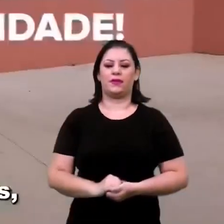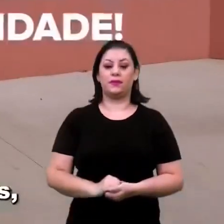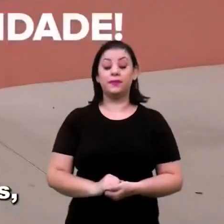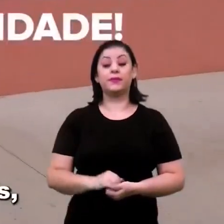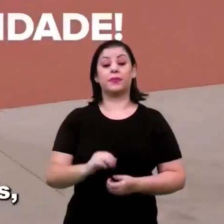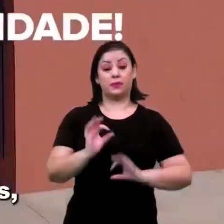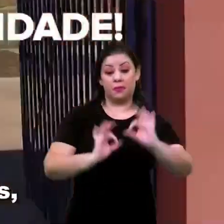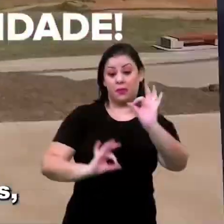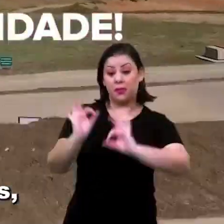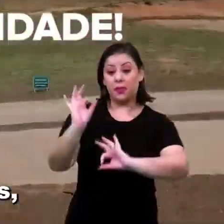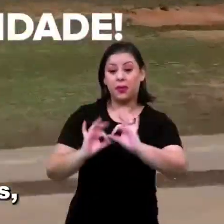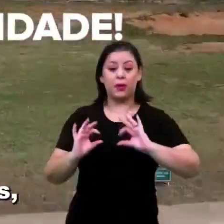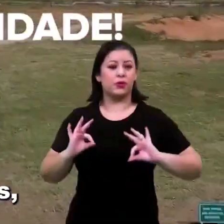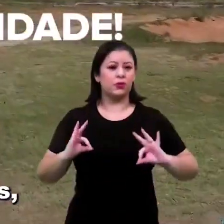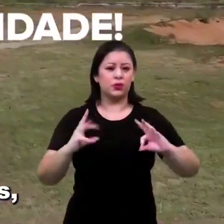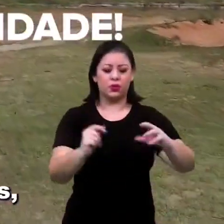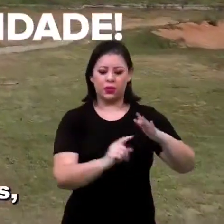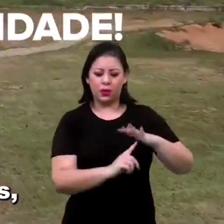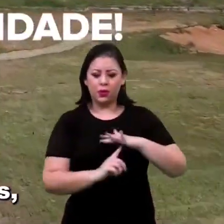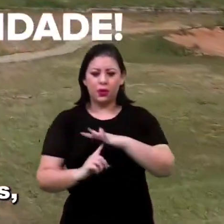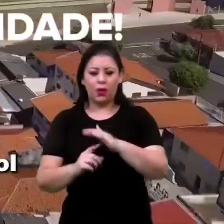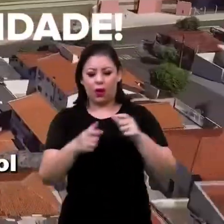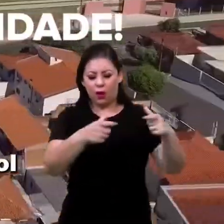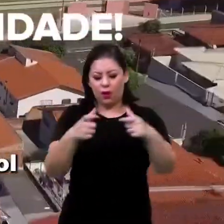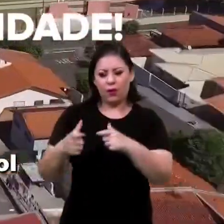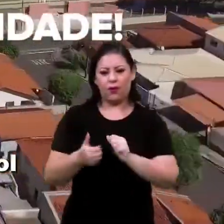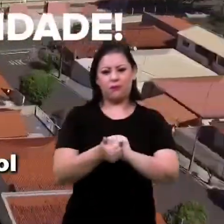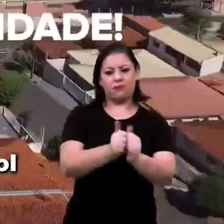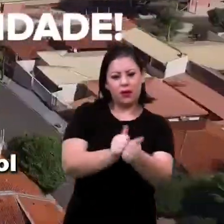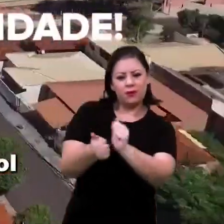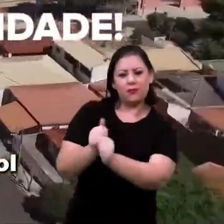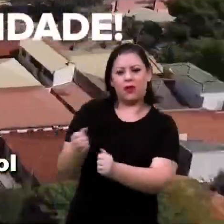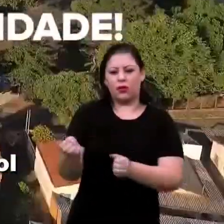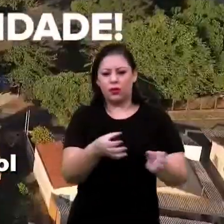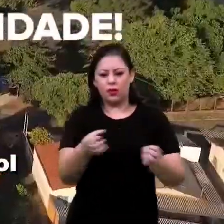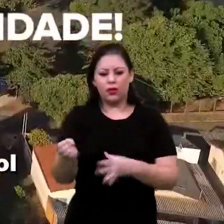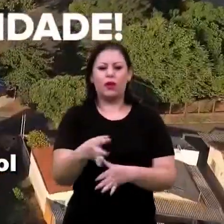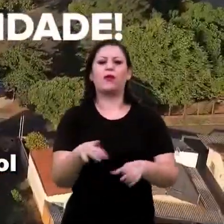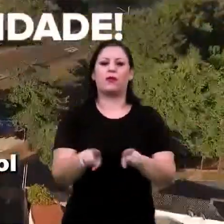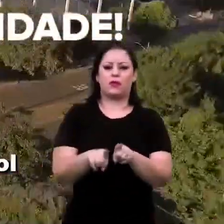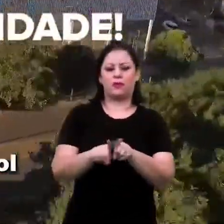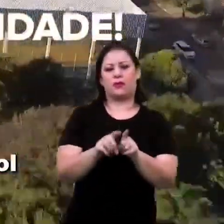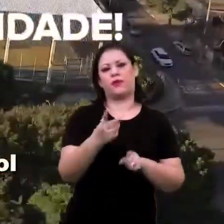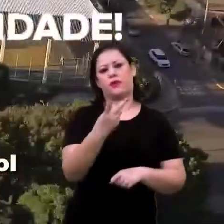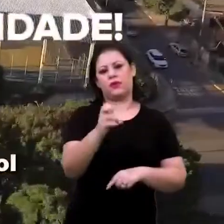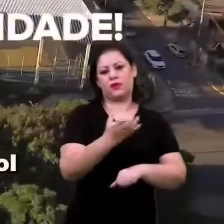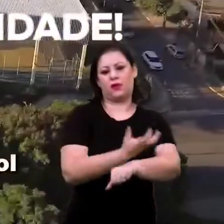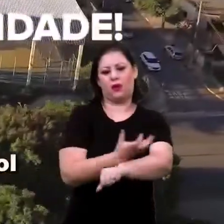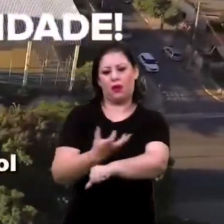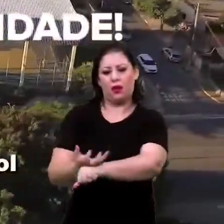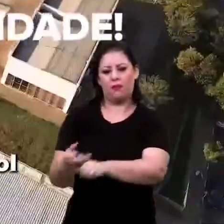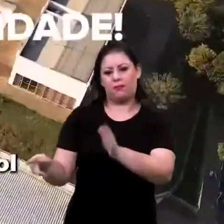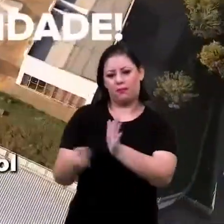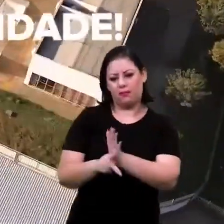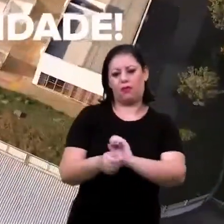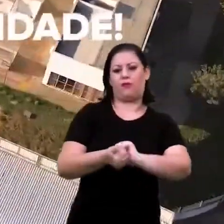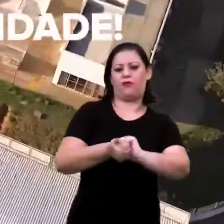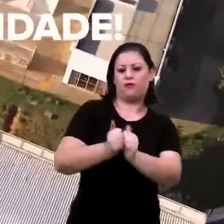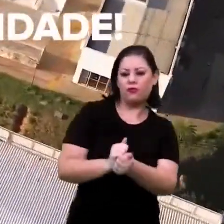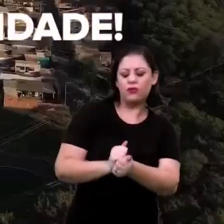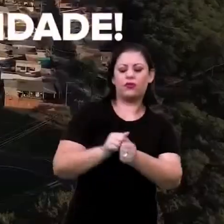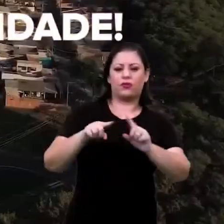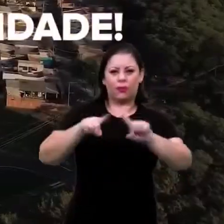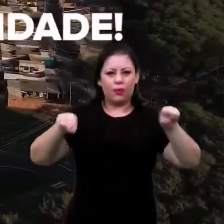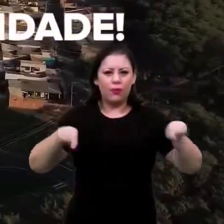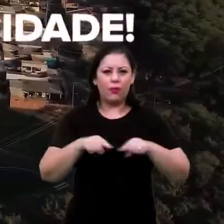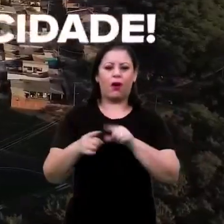Modernizou todas as praças esportivas, além de construir 25 campos de futebol e quadras poliesportivas por